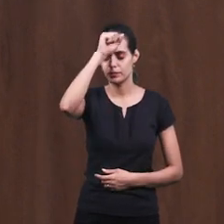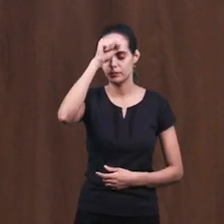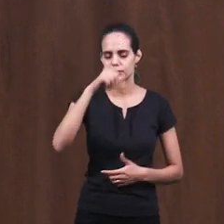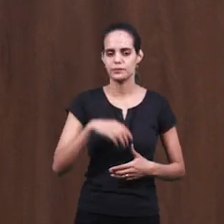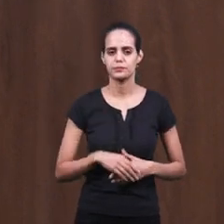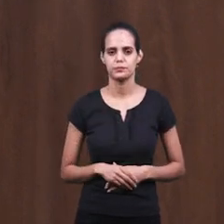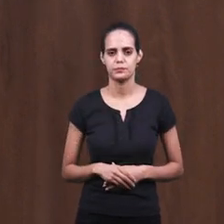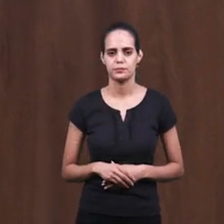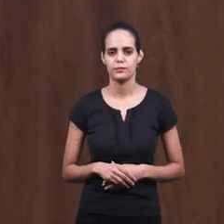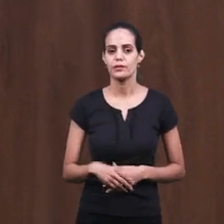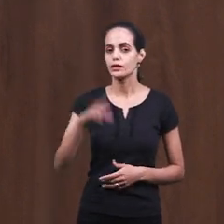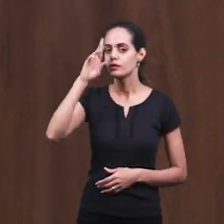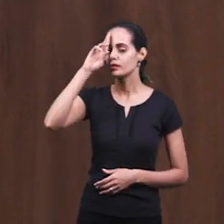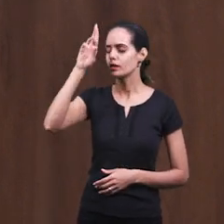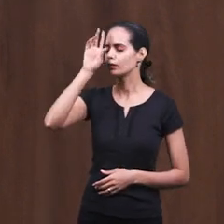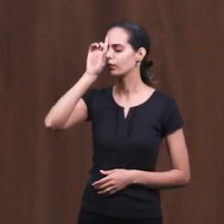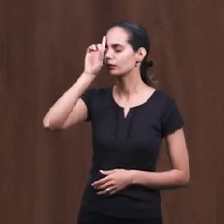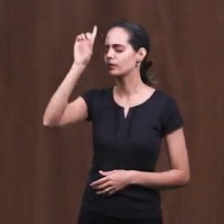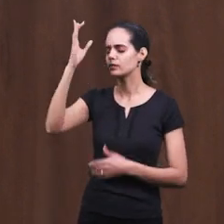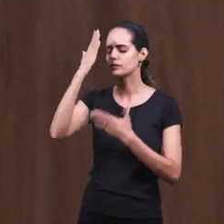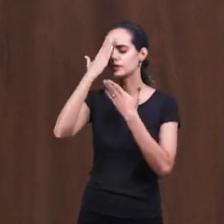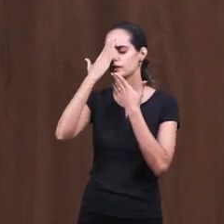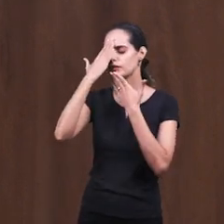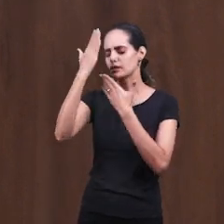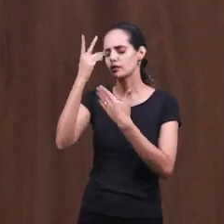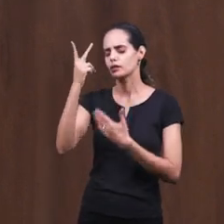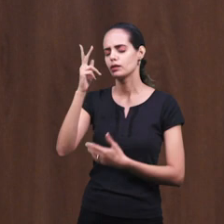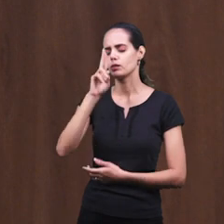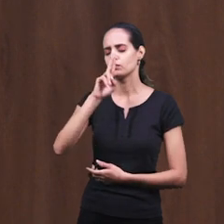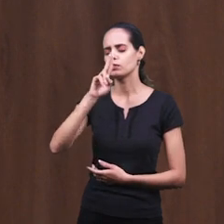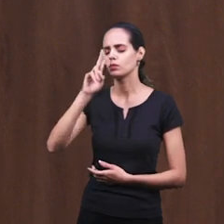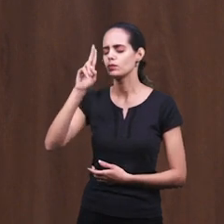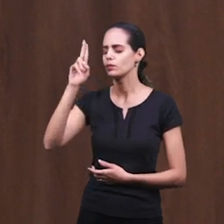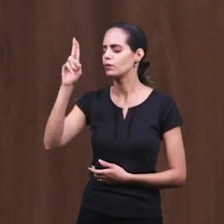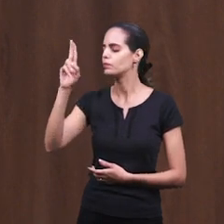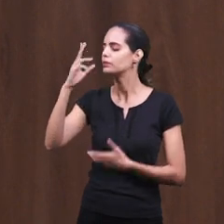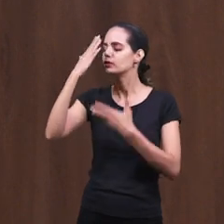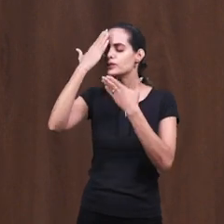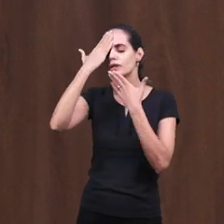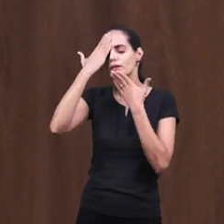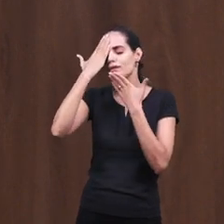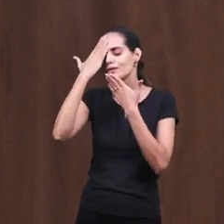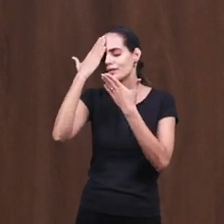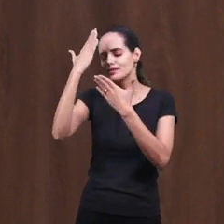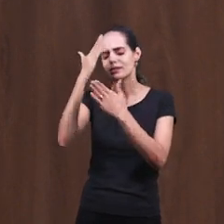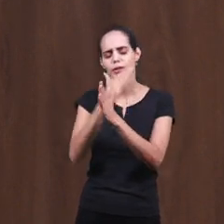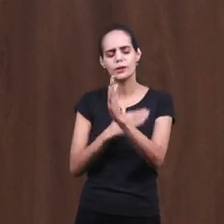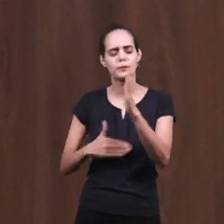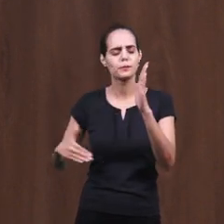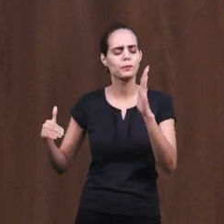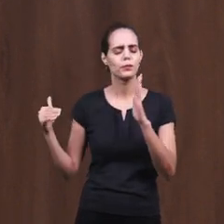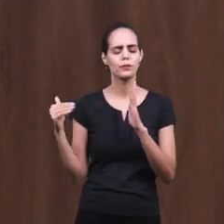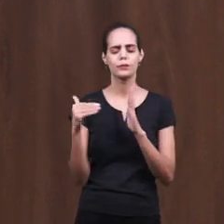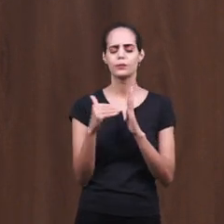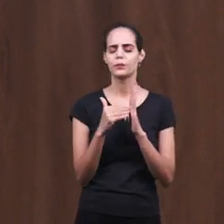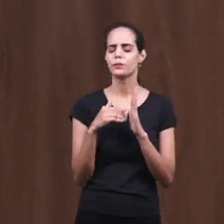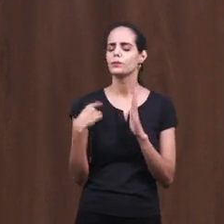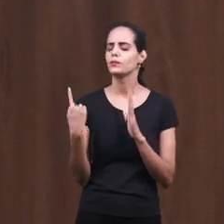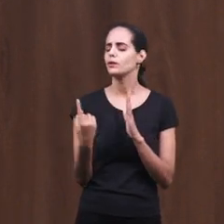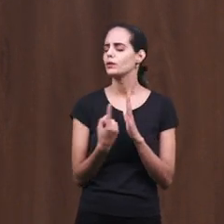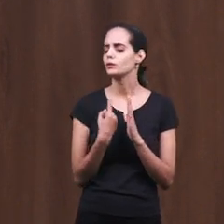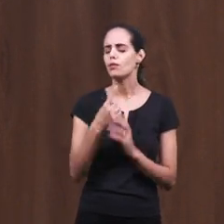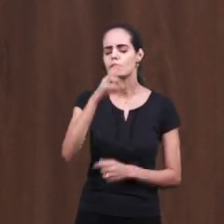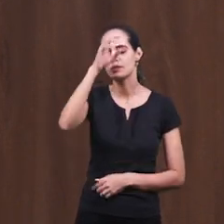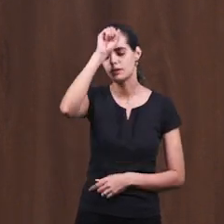Senhor Deus Nós queremos glorificar o teu nome Senhor te bem dizer Por tudo que